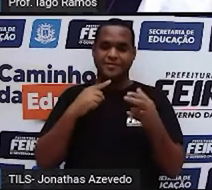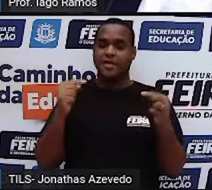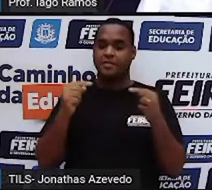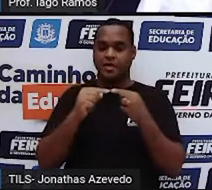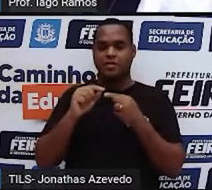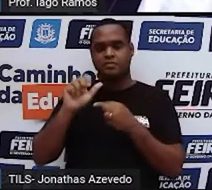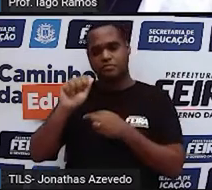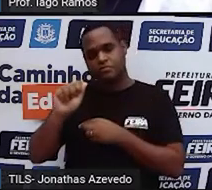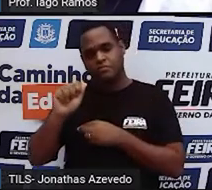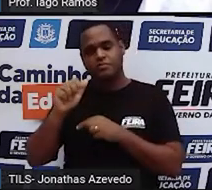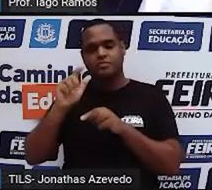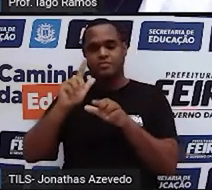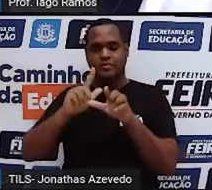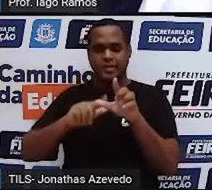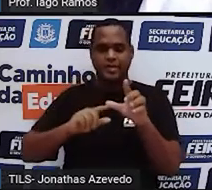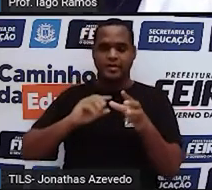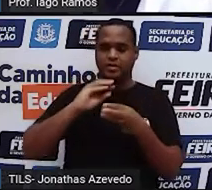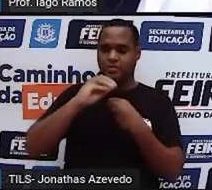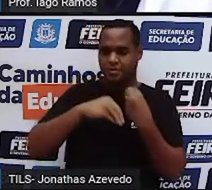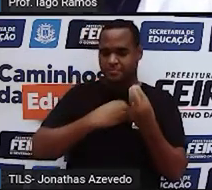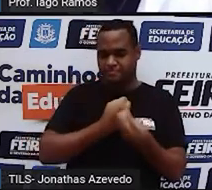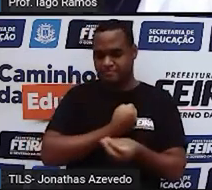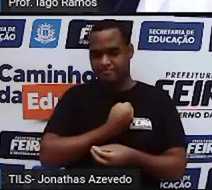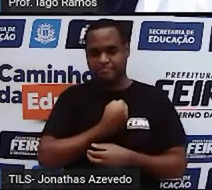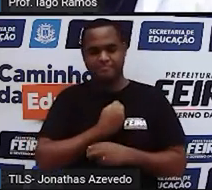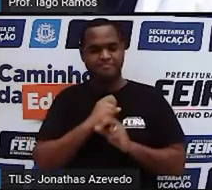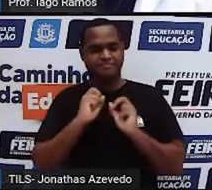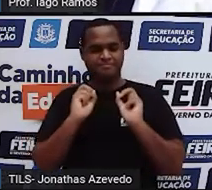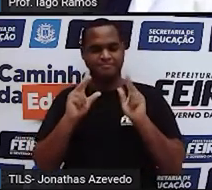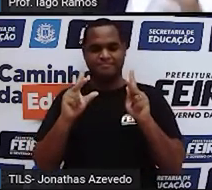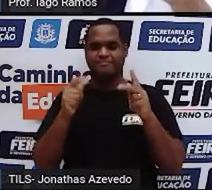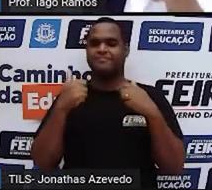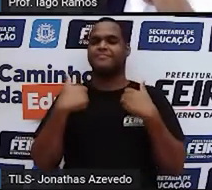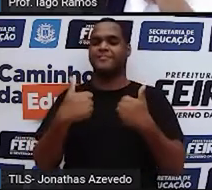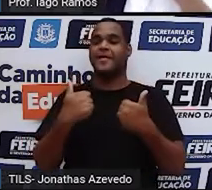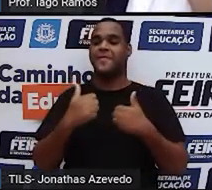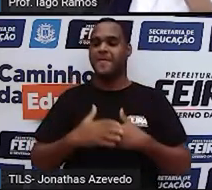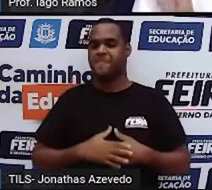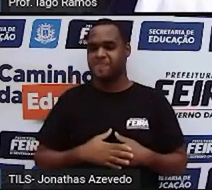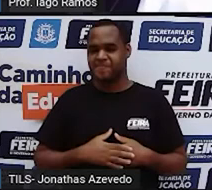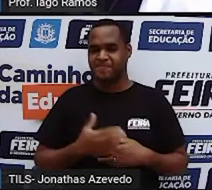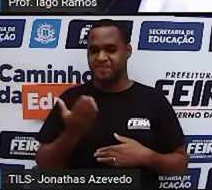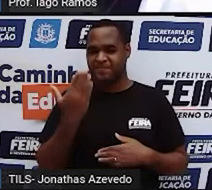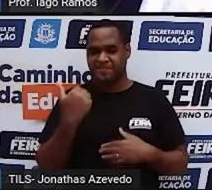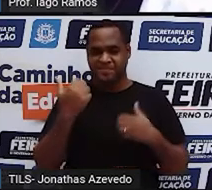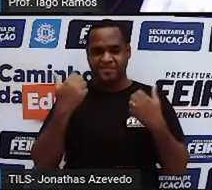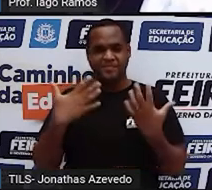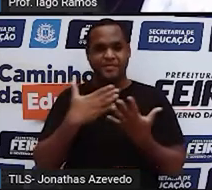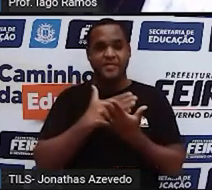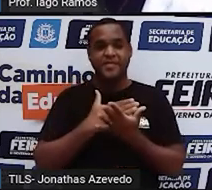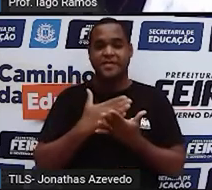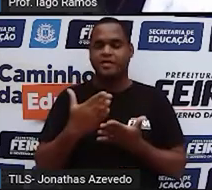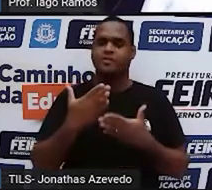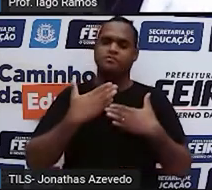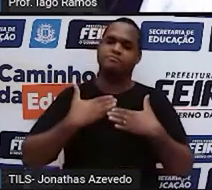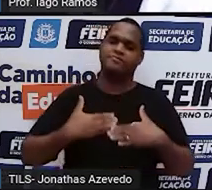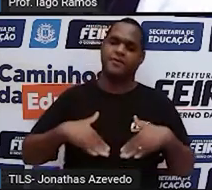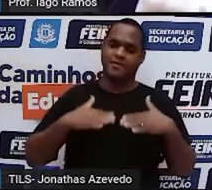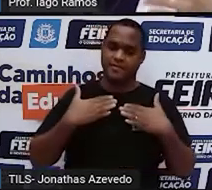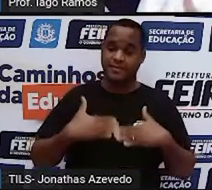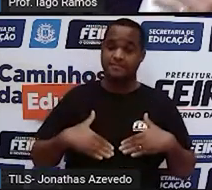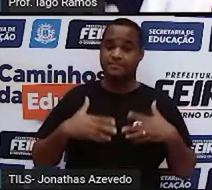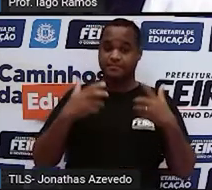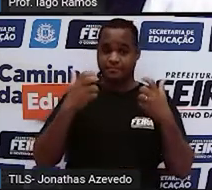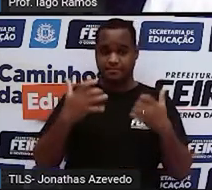álgebra, né? Dessa parte maravilhosa da matemática. Tá bom? Vem, mas vamos devagarzinho, passo por passo, né?